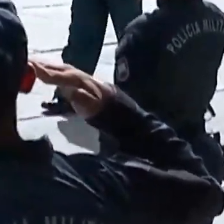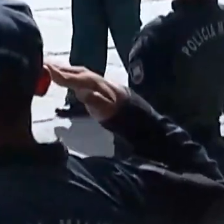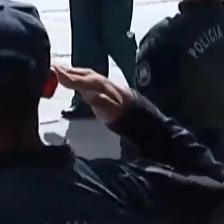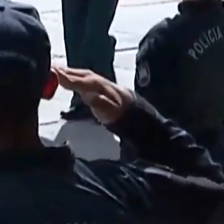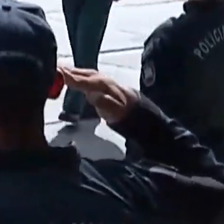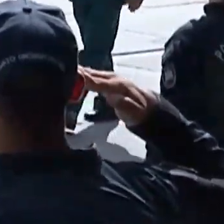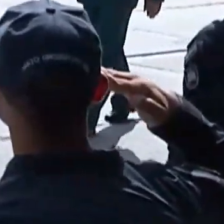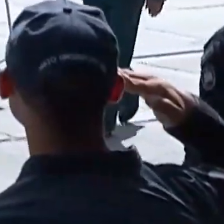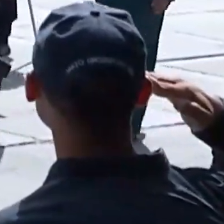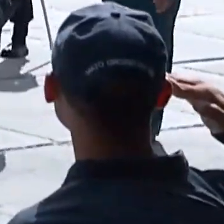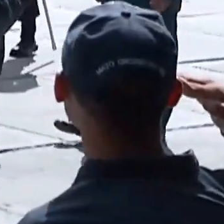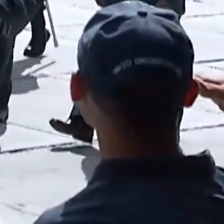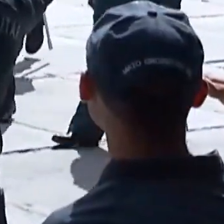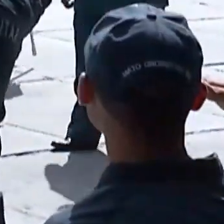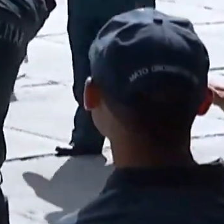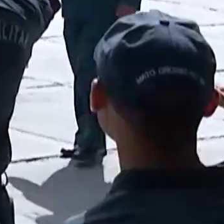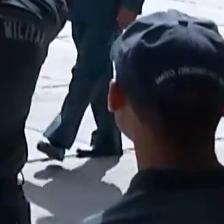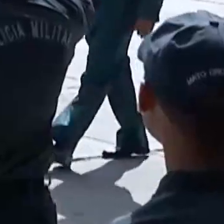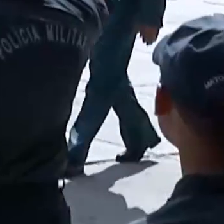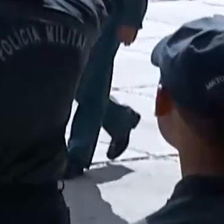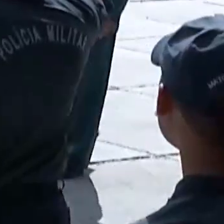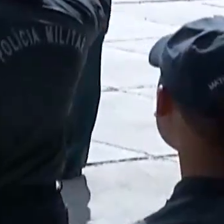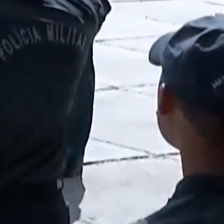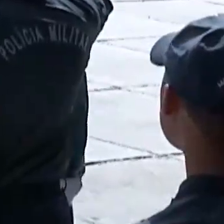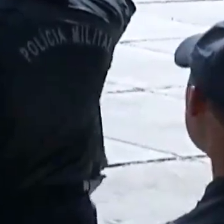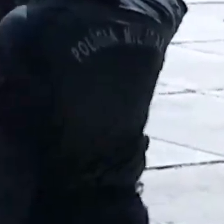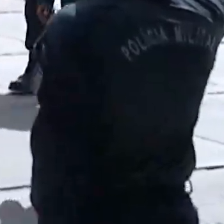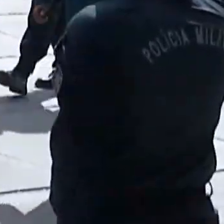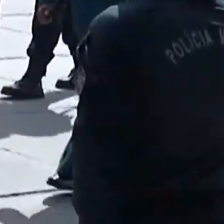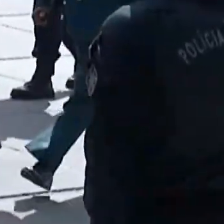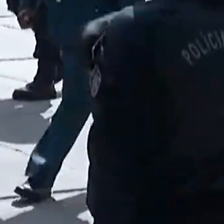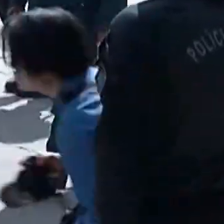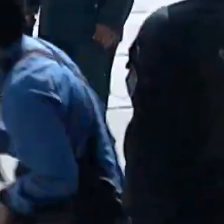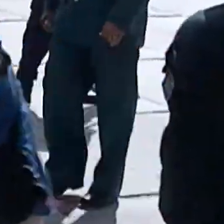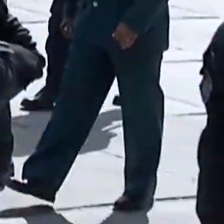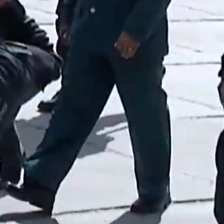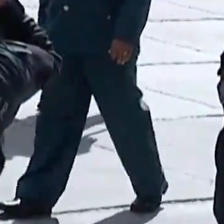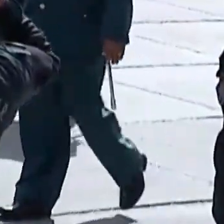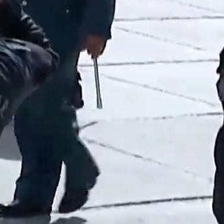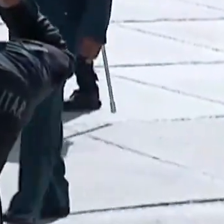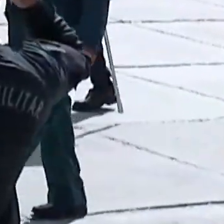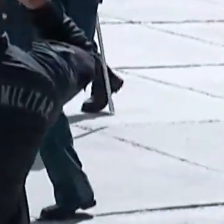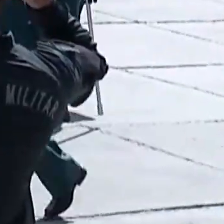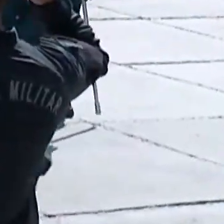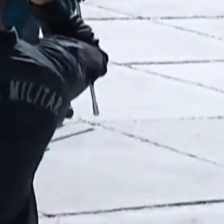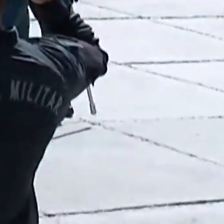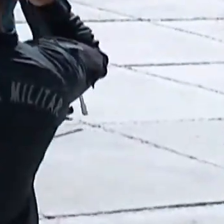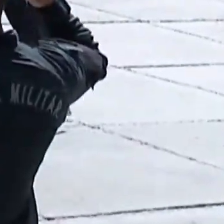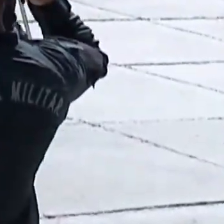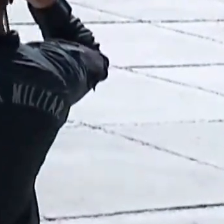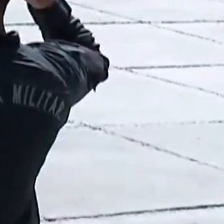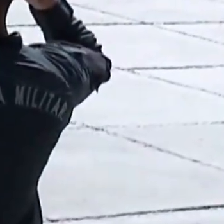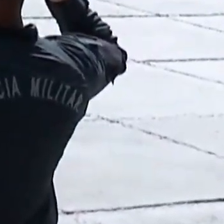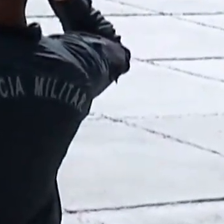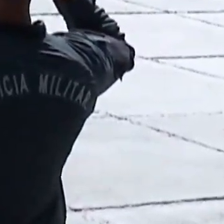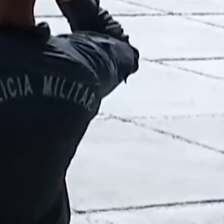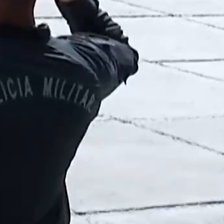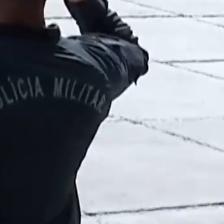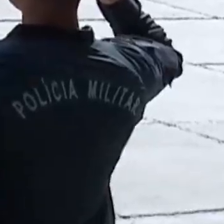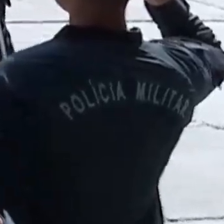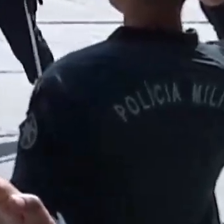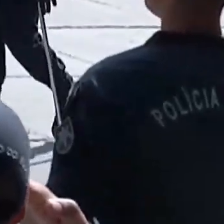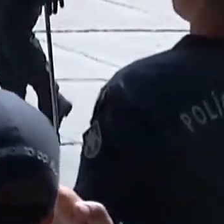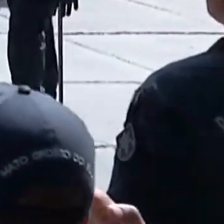Tropa, é recepcionado pelos deputados estaduais, para logo em seguida então fazer o achamento da